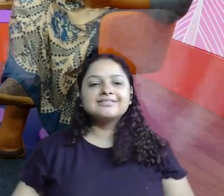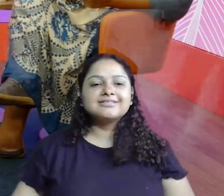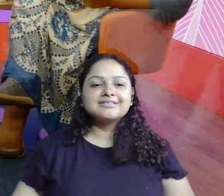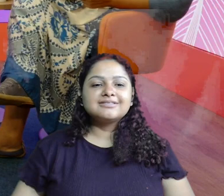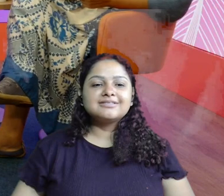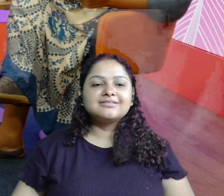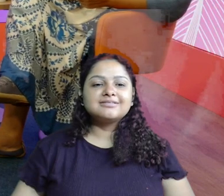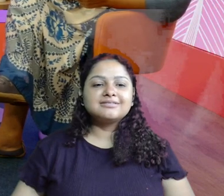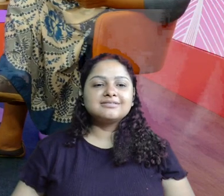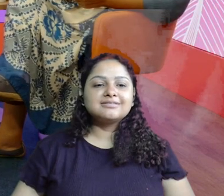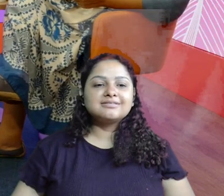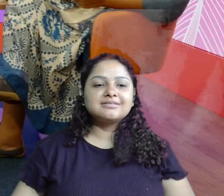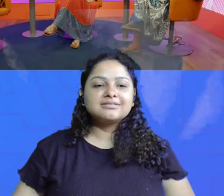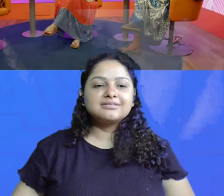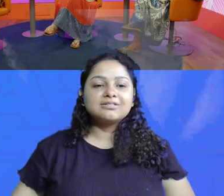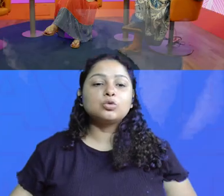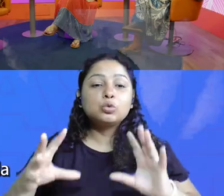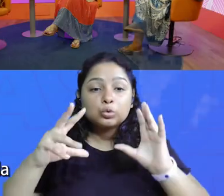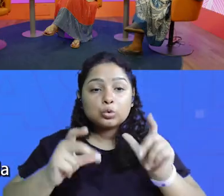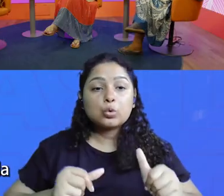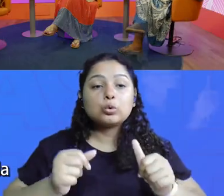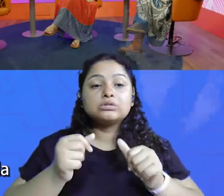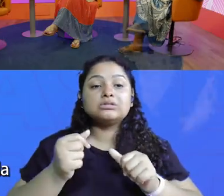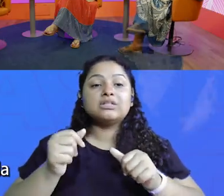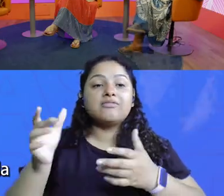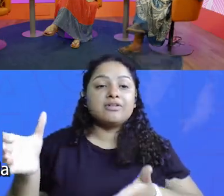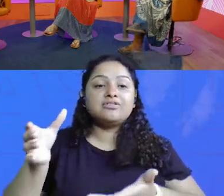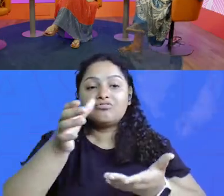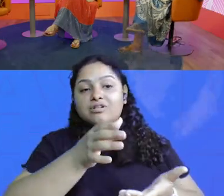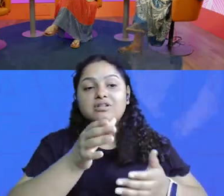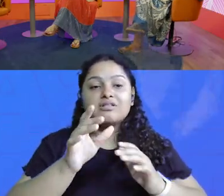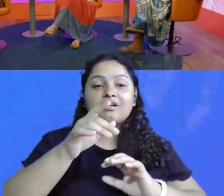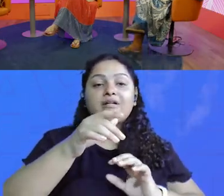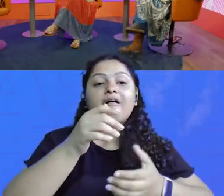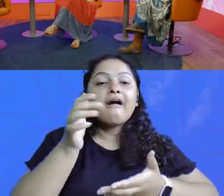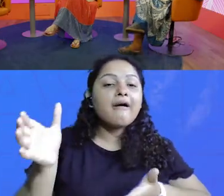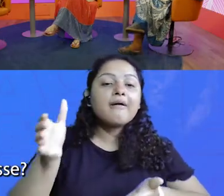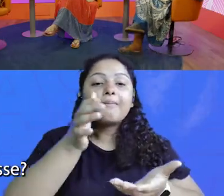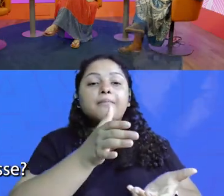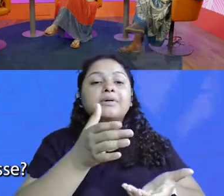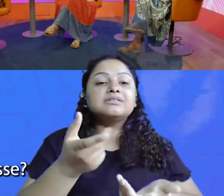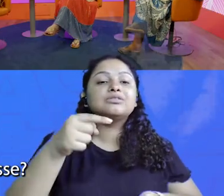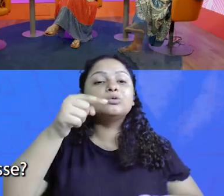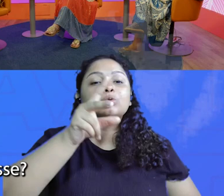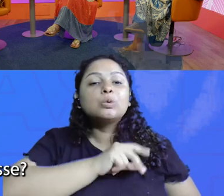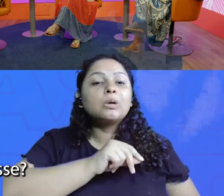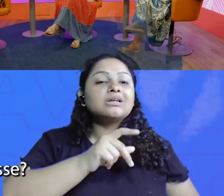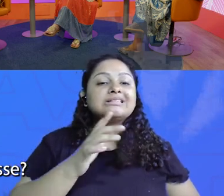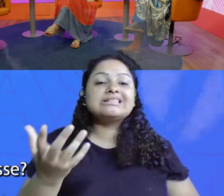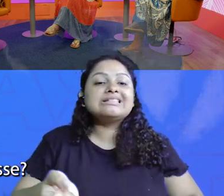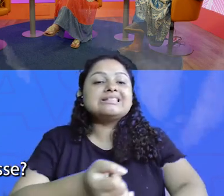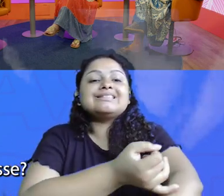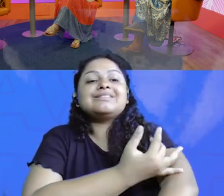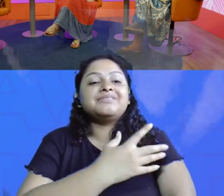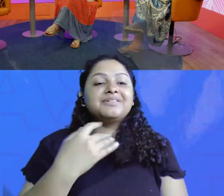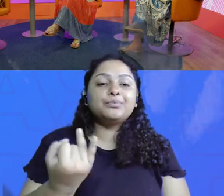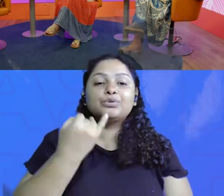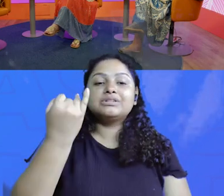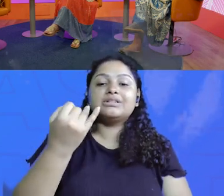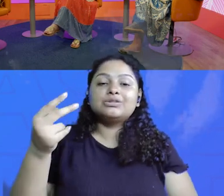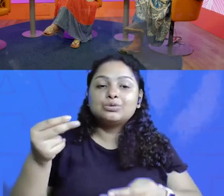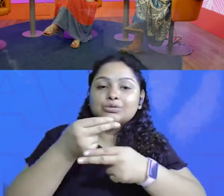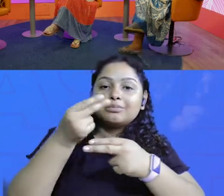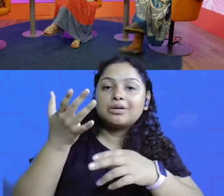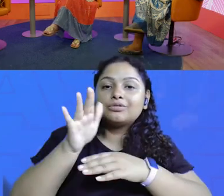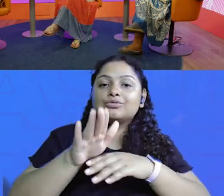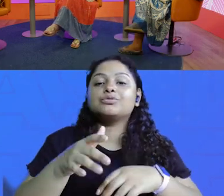take? muito legal. Já arrepiei. Levanta a mãozinha quem está indicado aí no prêmio para a gente saber. Ai, que legal, me fala, que momento é esse, que emoção